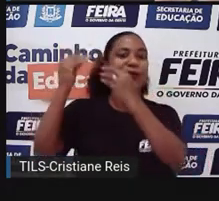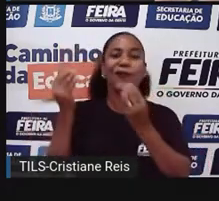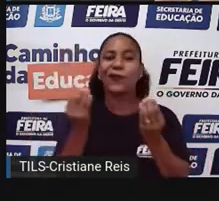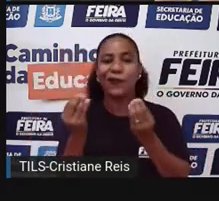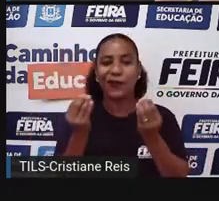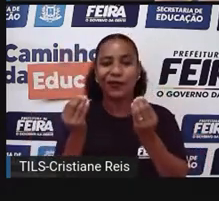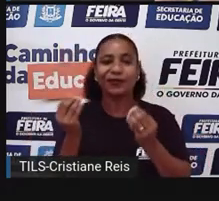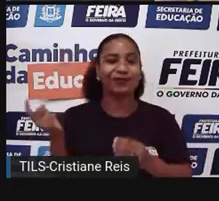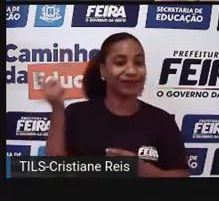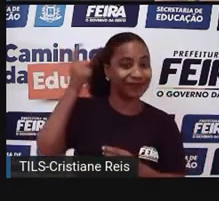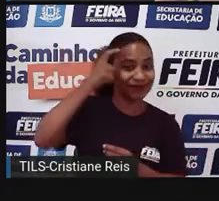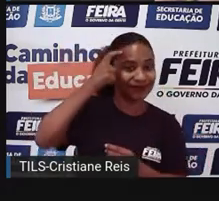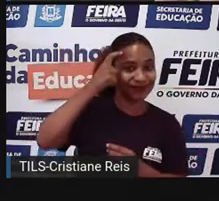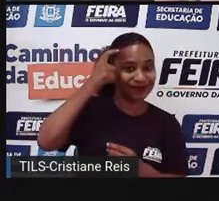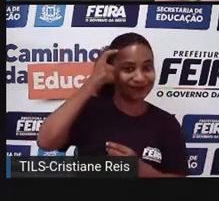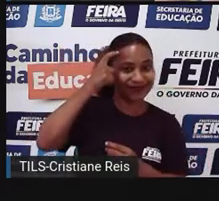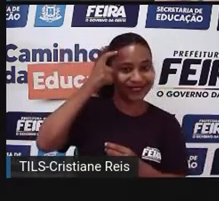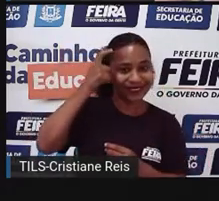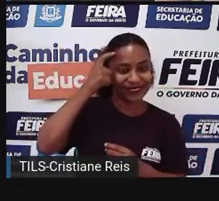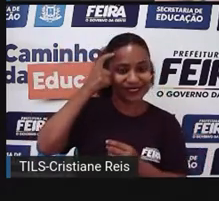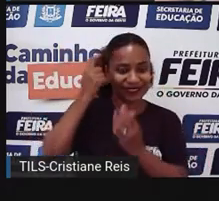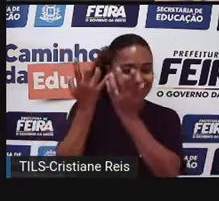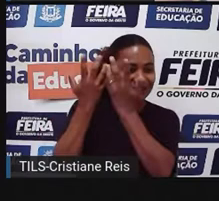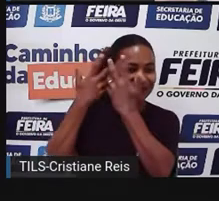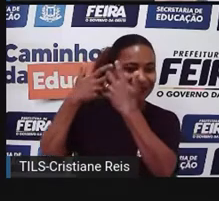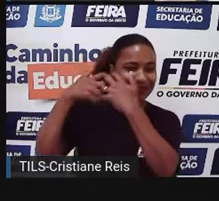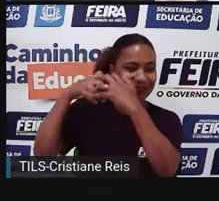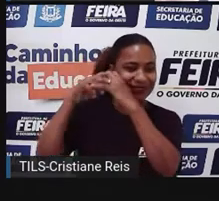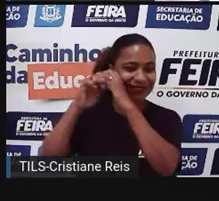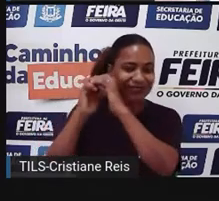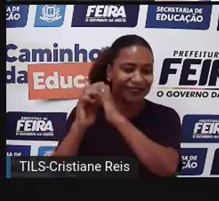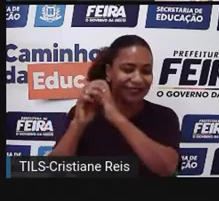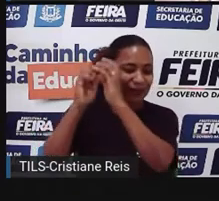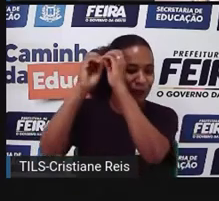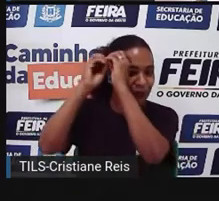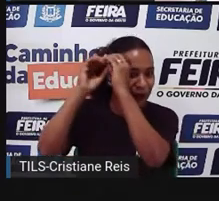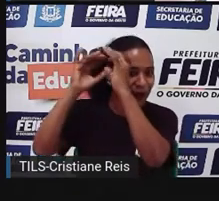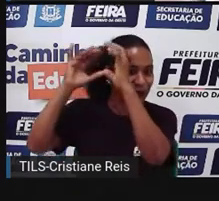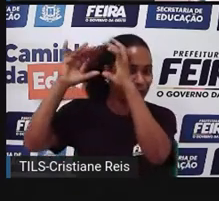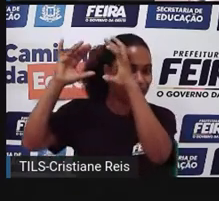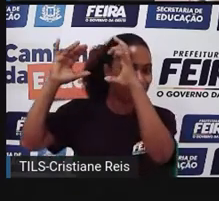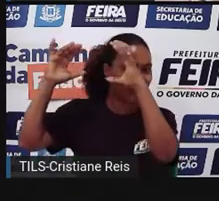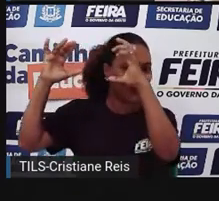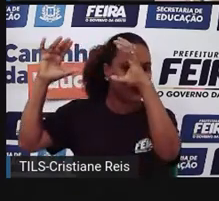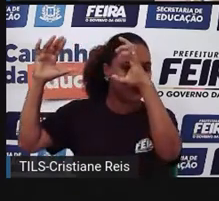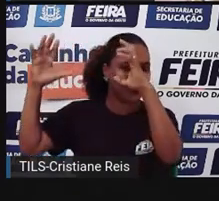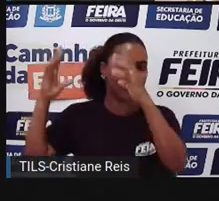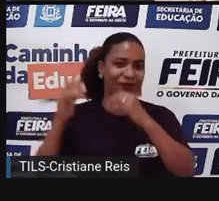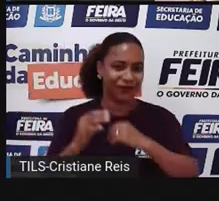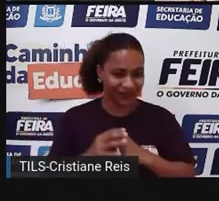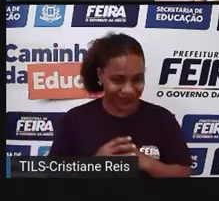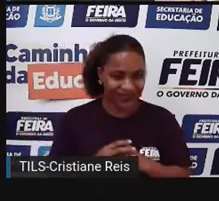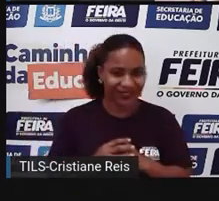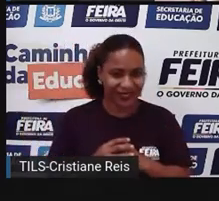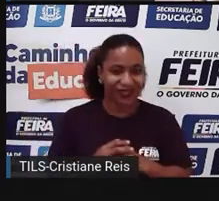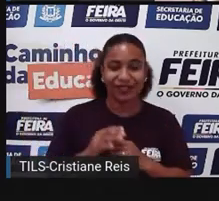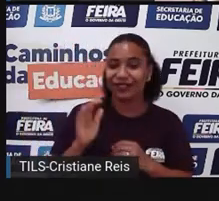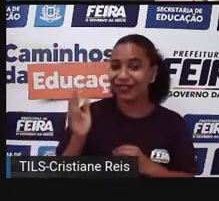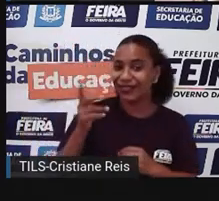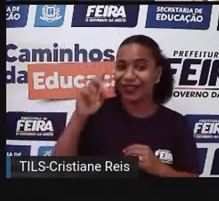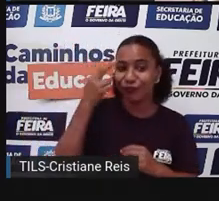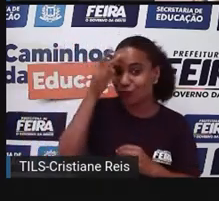capacidade de criar fantasias, de fantasiar, né? De criar lendas e mitos.